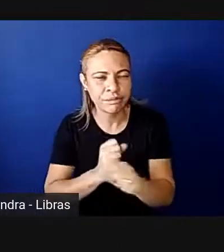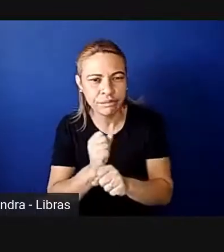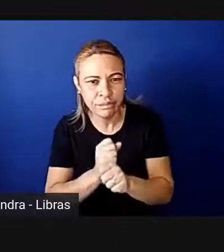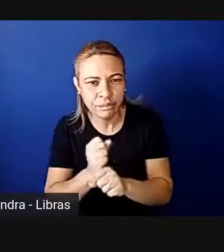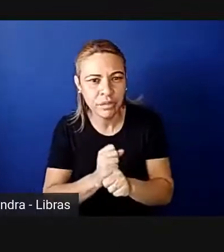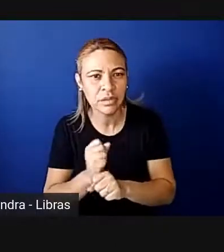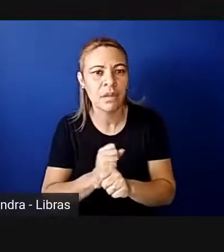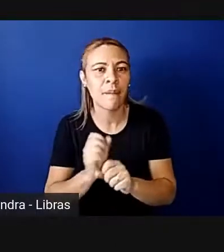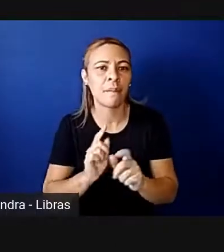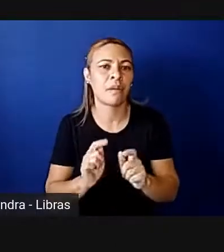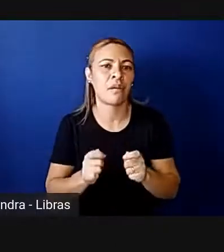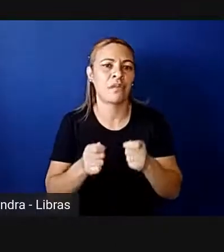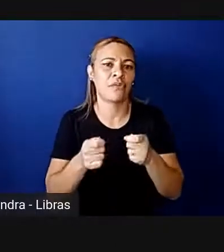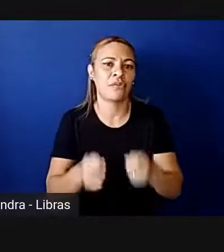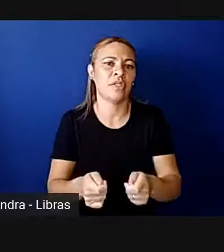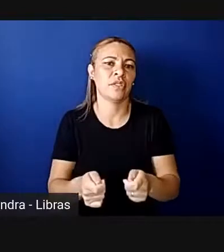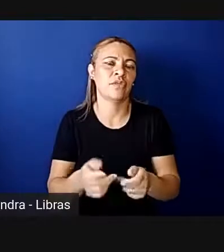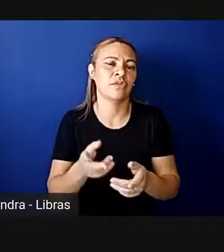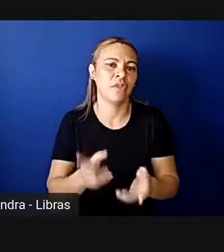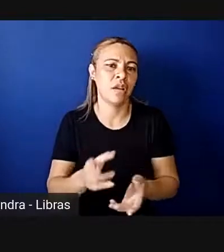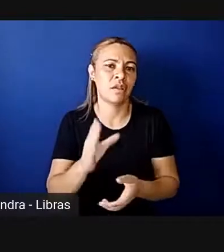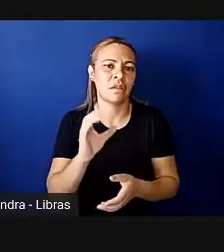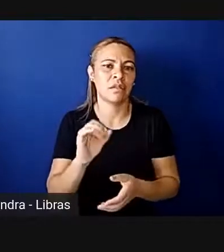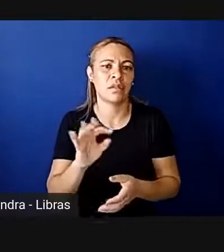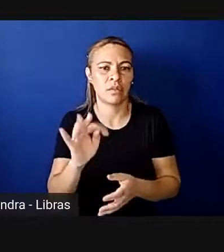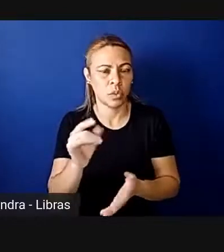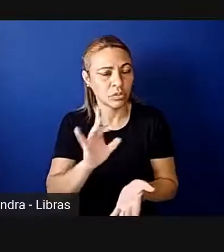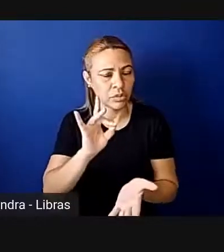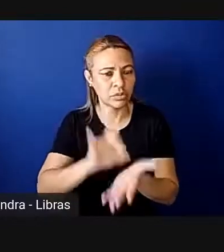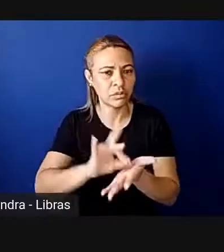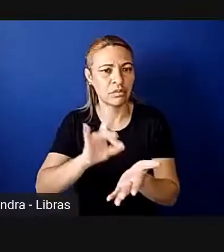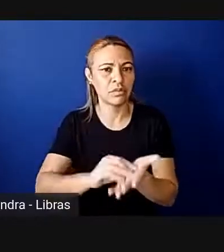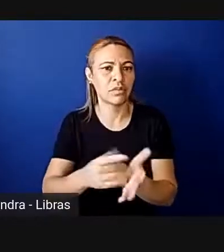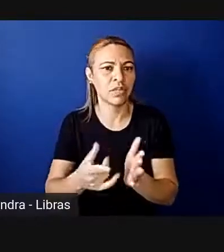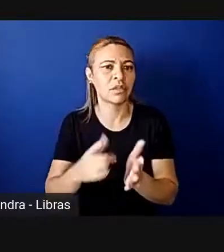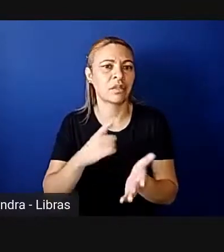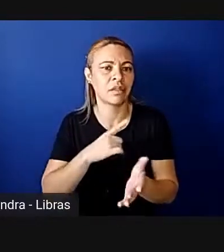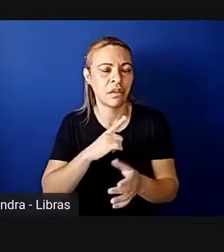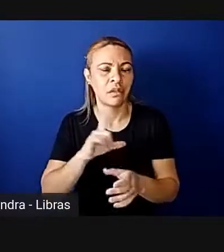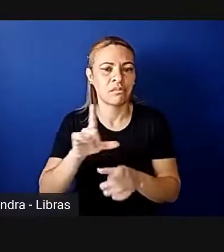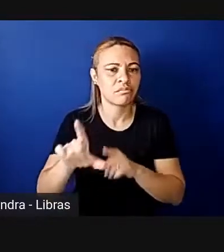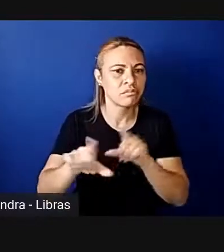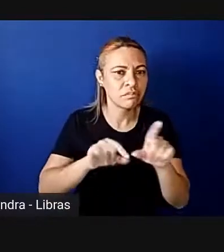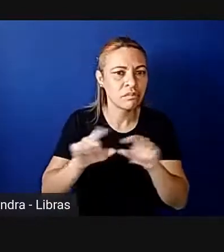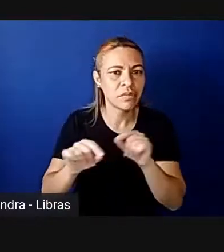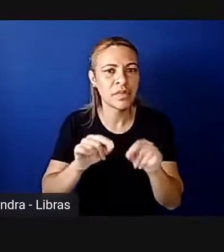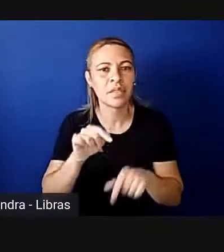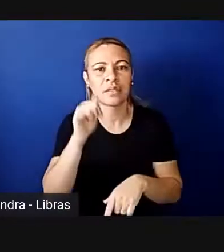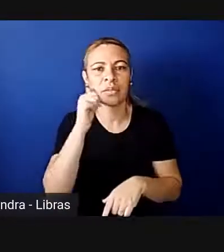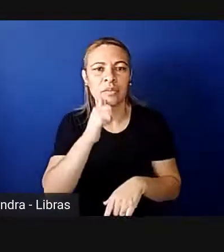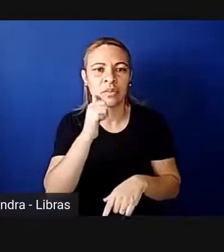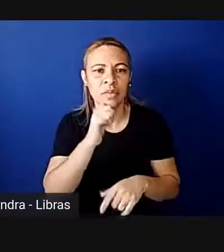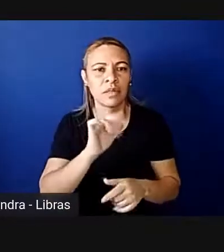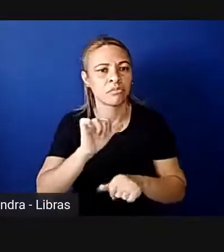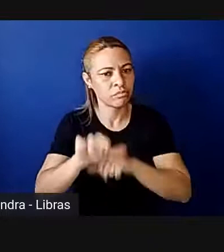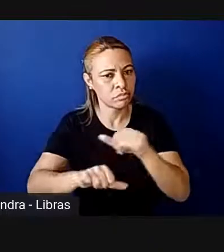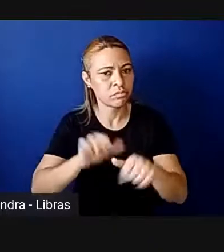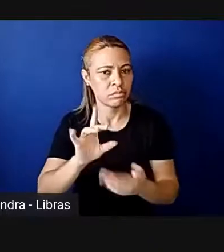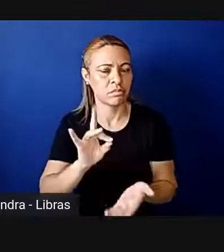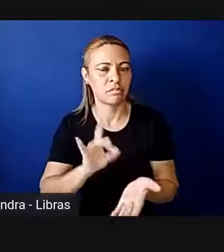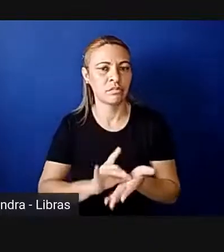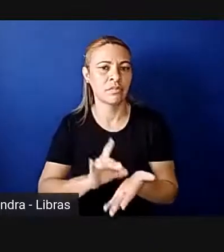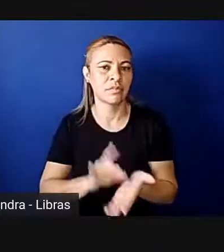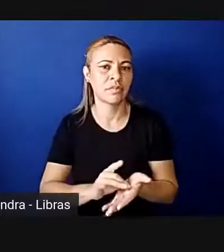essa cota, né, para efetivar aquilo que estava em termos de candidaturas para fazer com que essas candidaturas se tornassem efetivas, né,